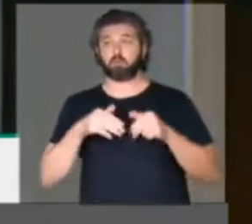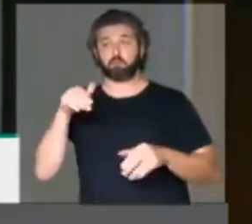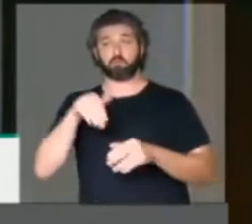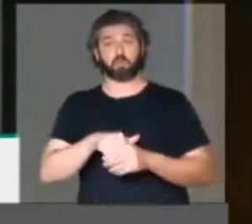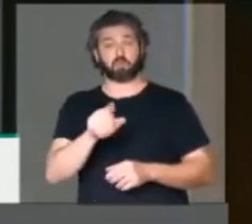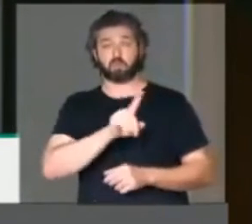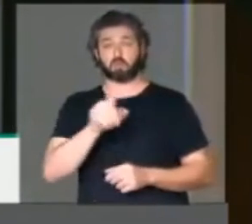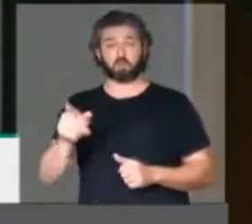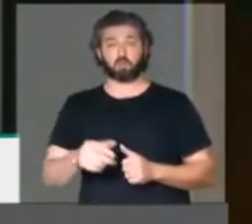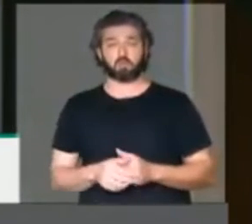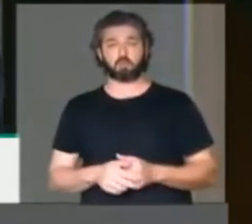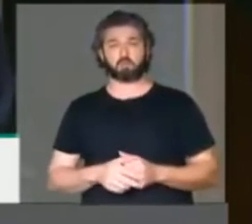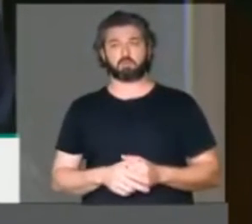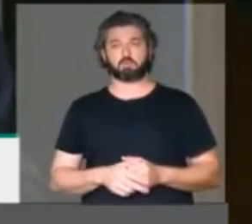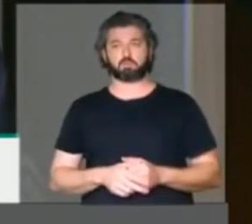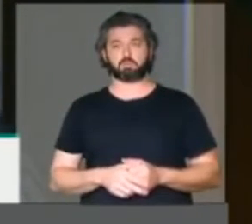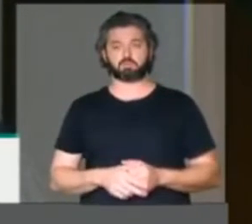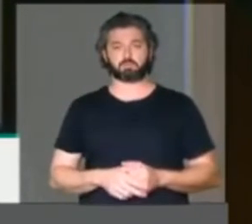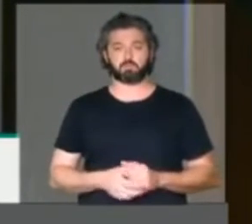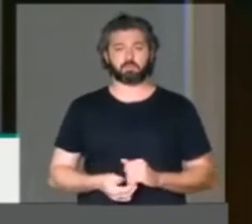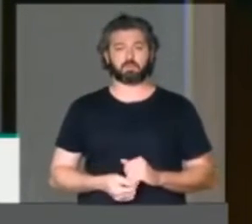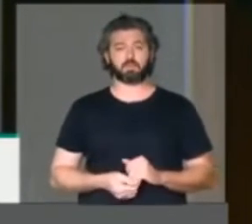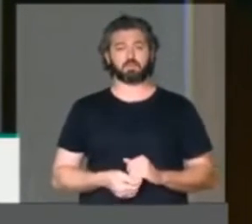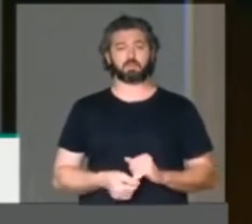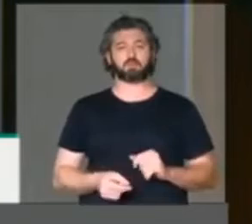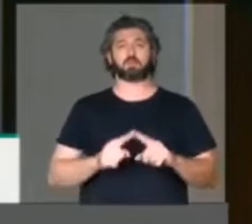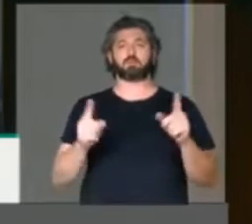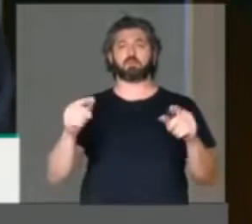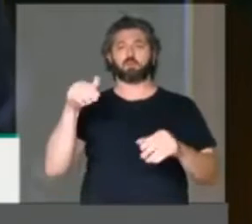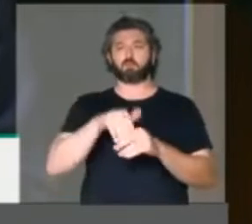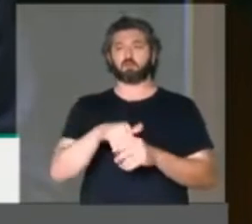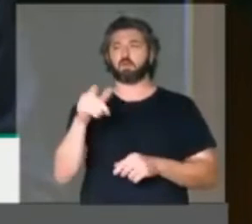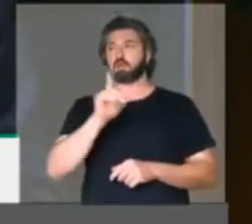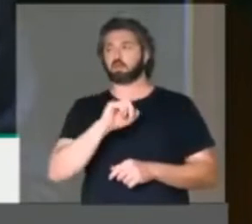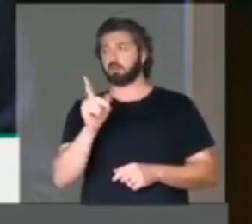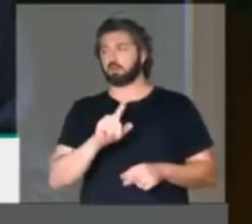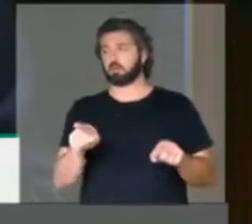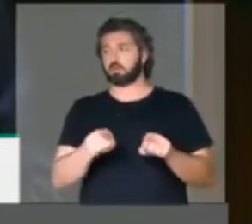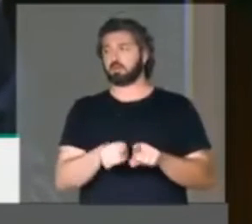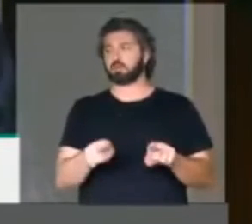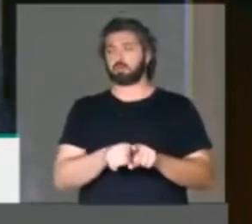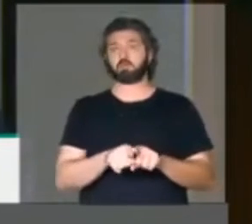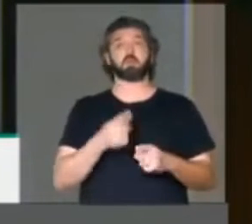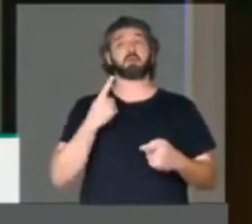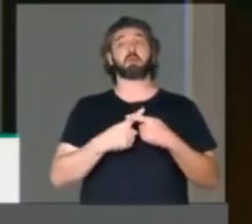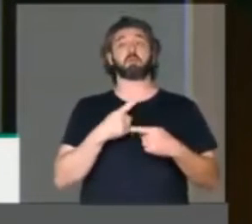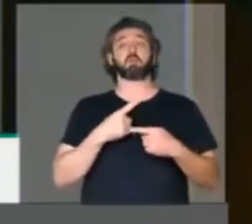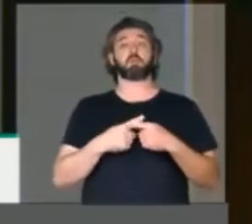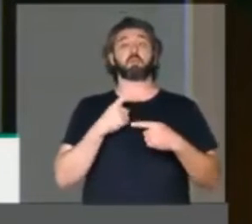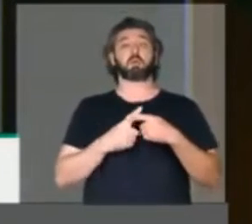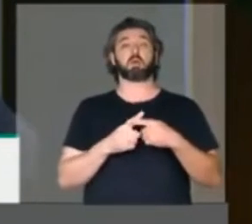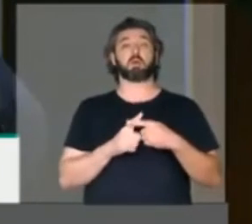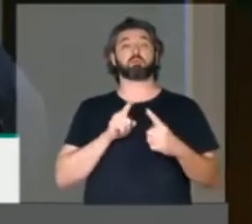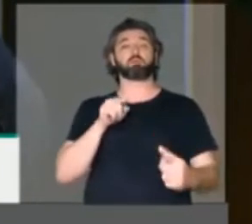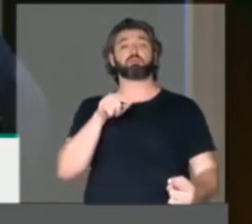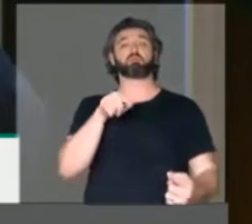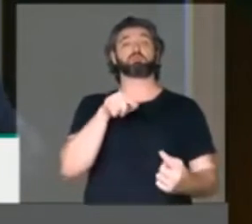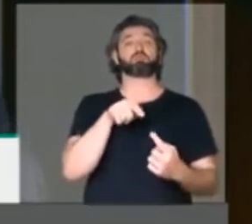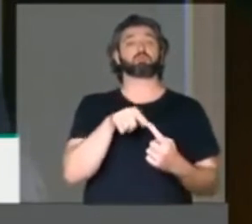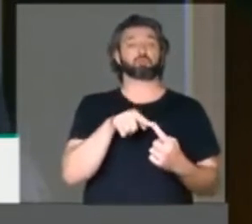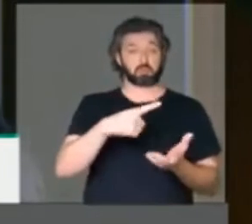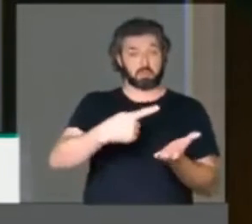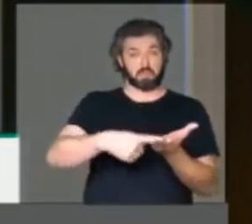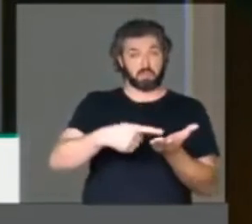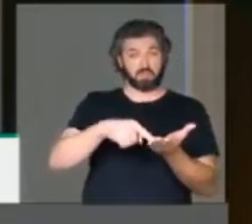não à urgência. Mas votaremos não à urgência também pelo motivo de que esse